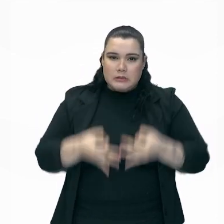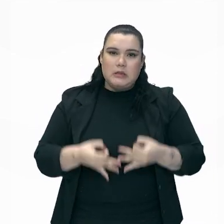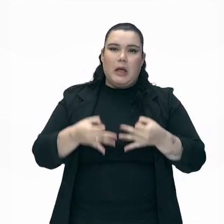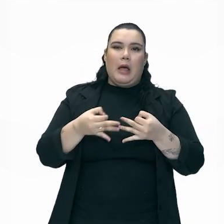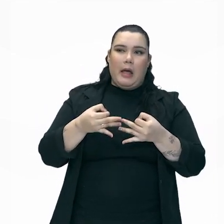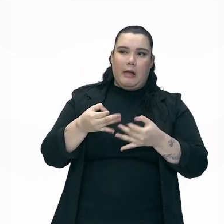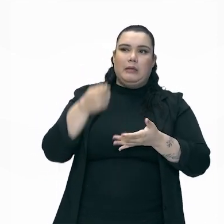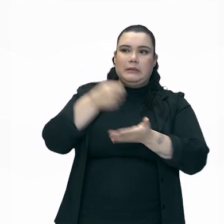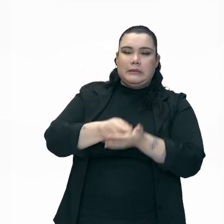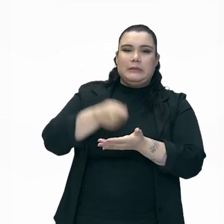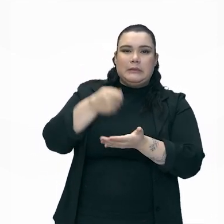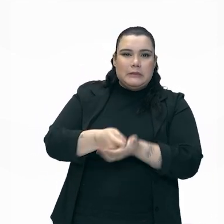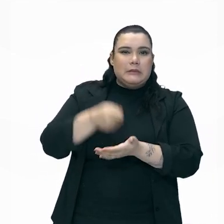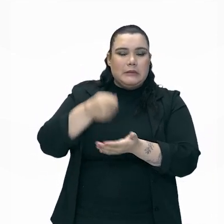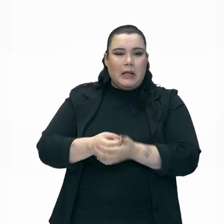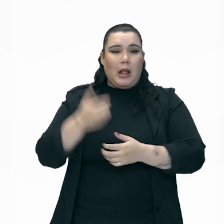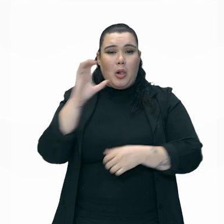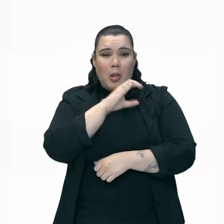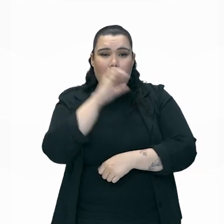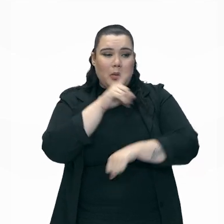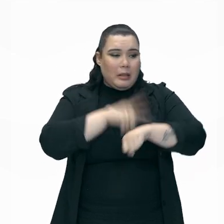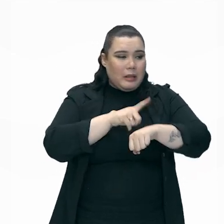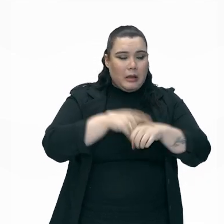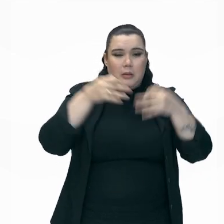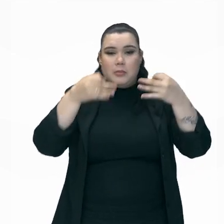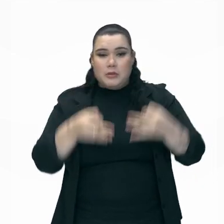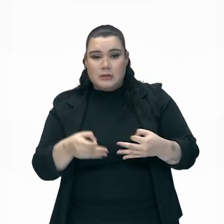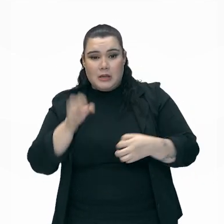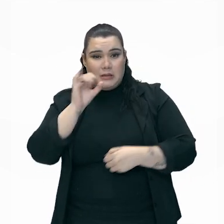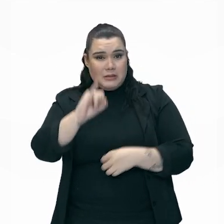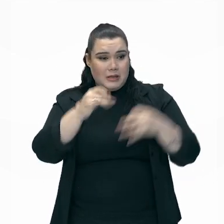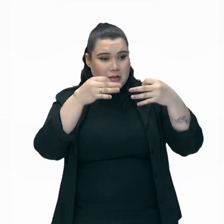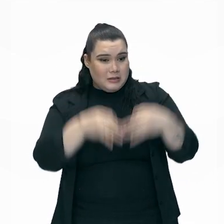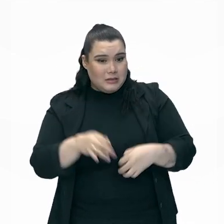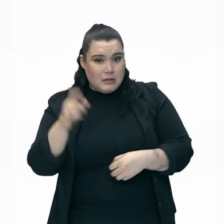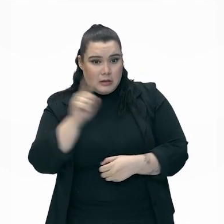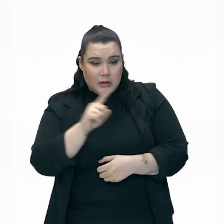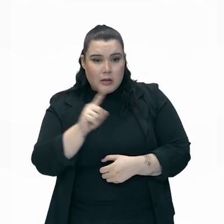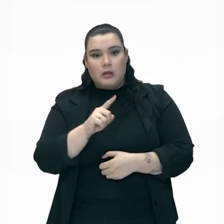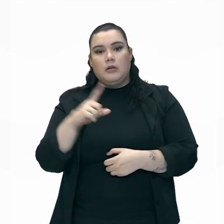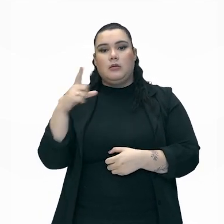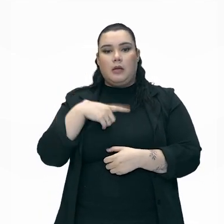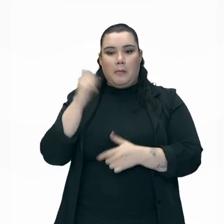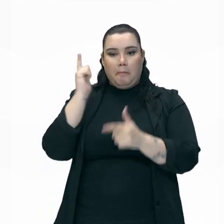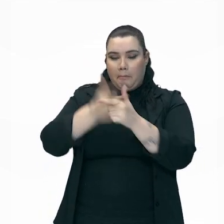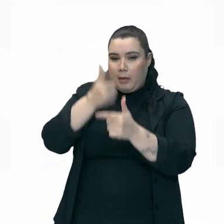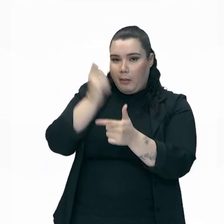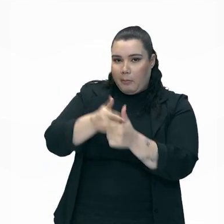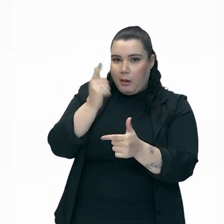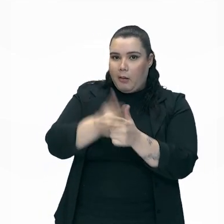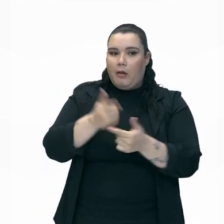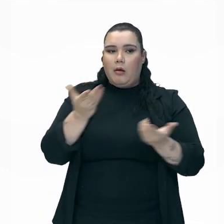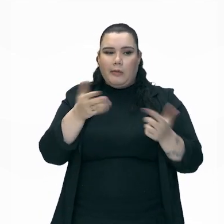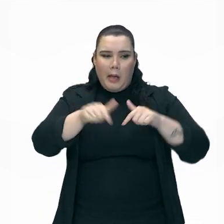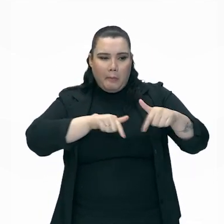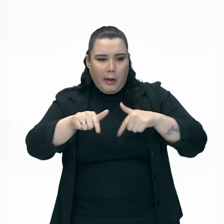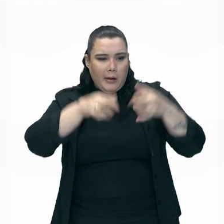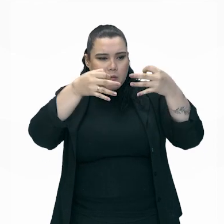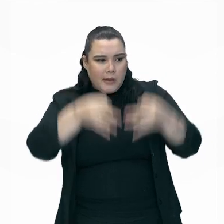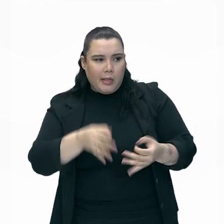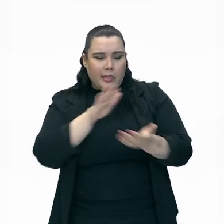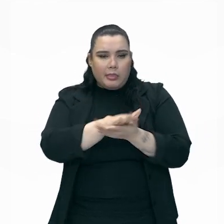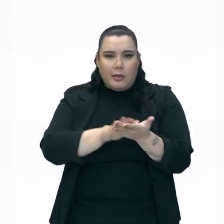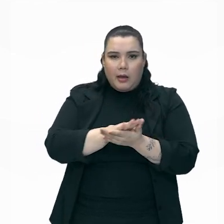fazer tudo no tempo certo e se não fizer, leva, né? Leva briga, leva bronca, não é mesmo?